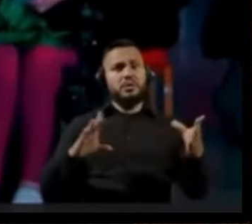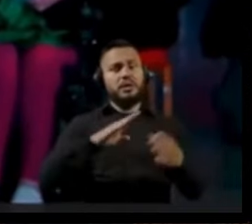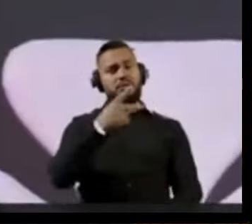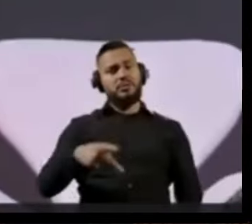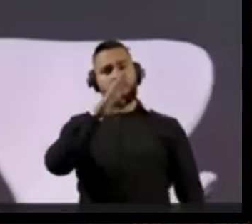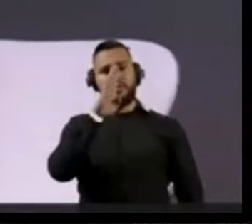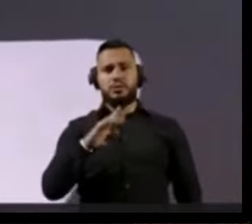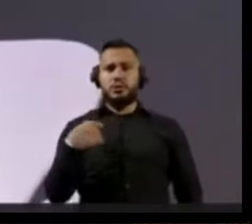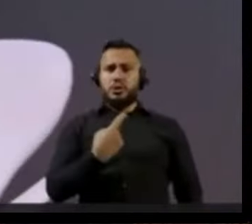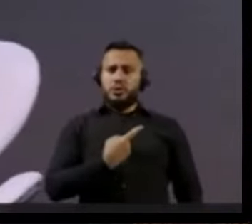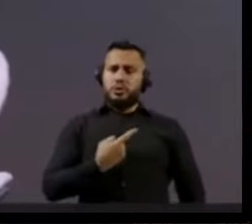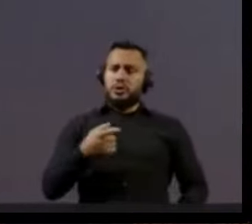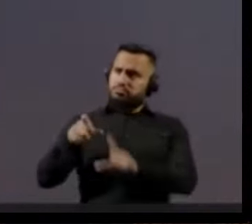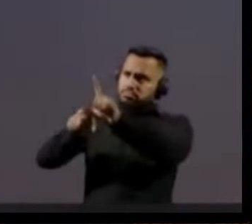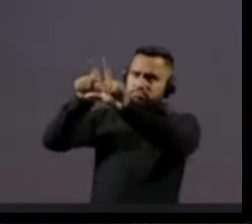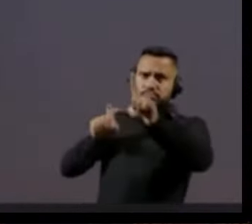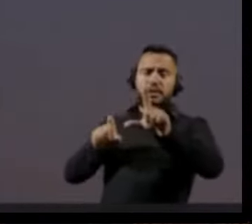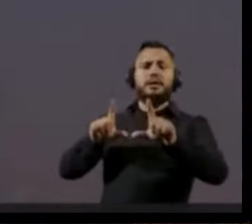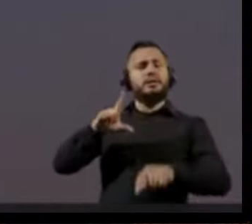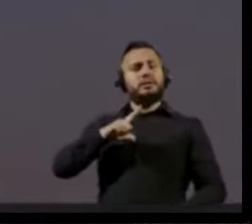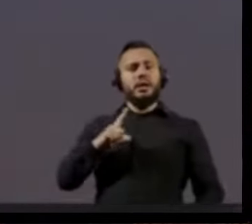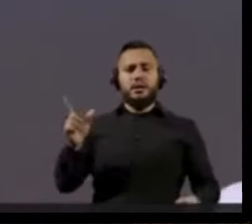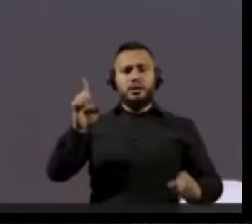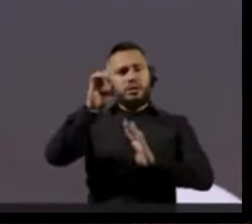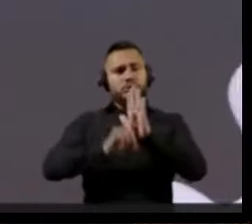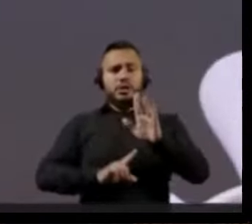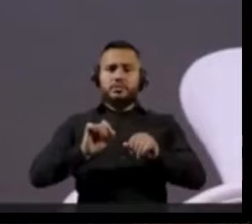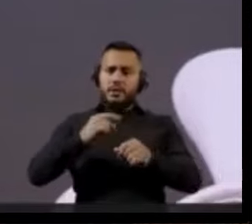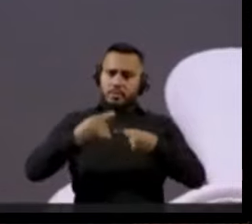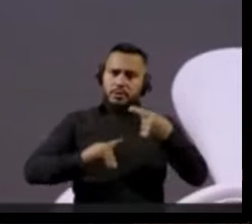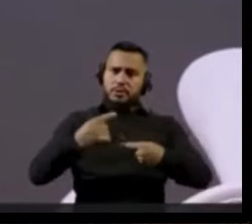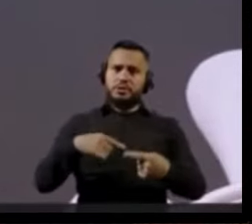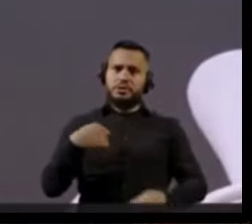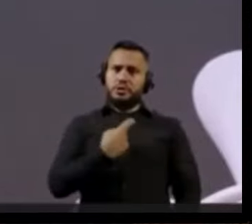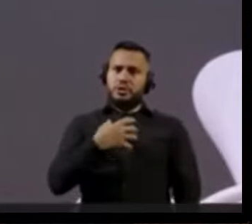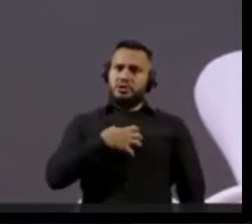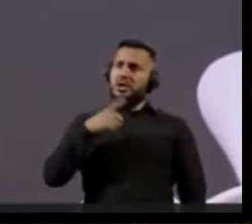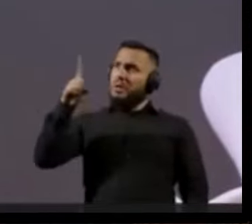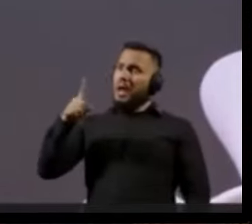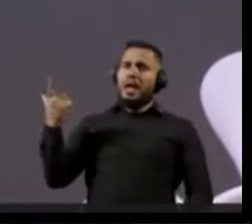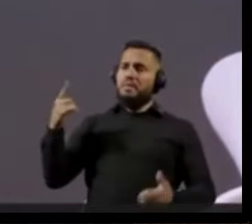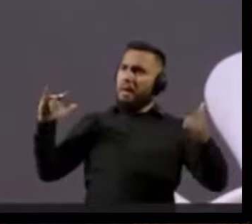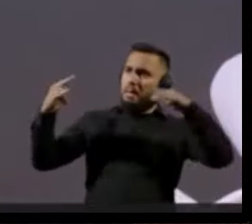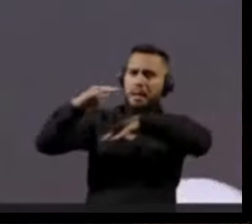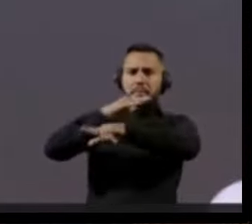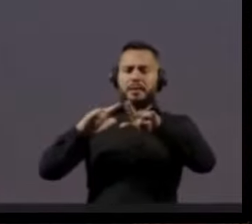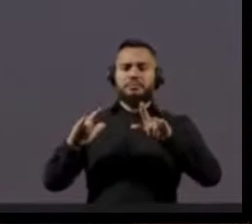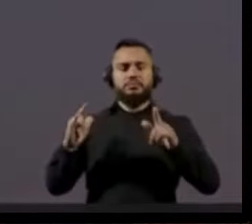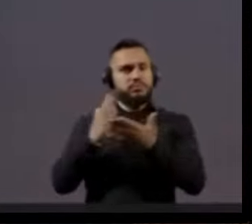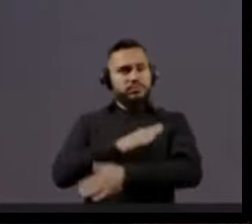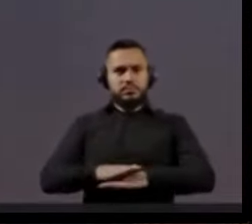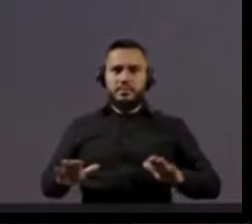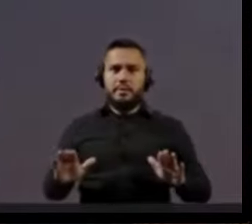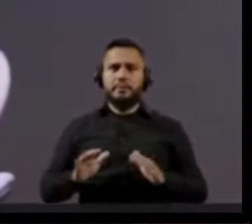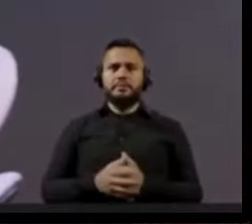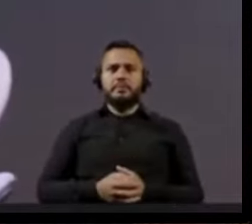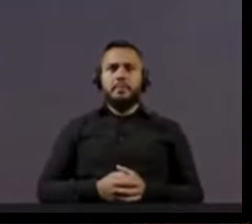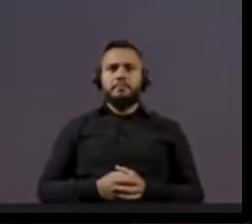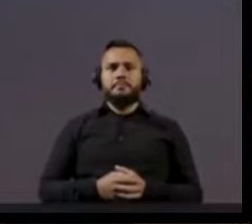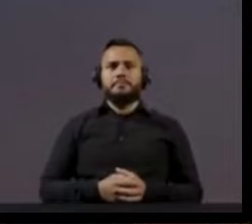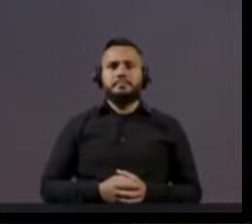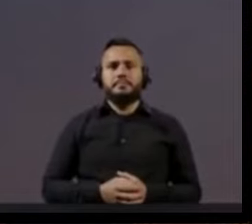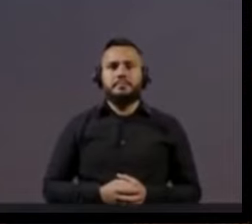direito de fazer a nossa política do nosso jeito, sem essas grandes fundações quererem impor as suas regras aqui no nosso país. Para finalizar,